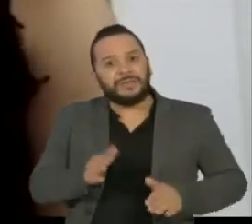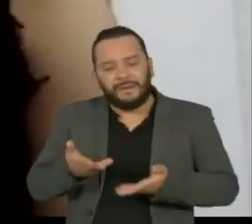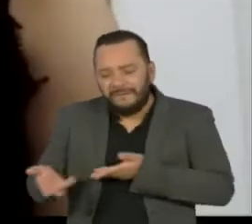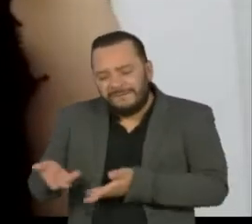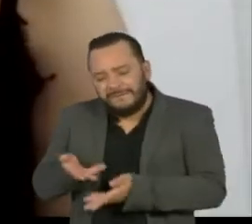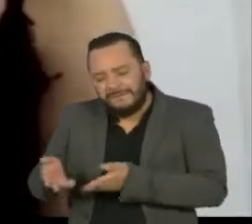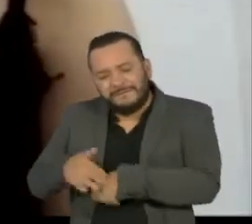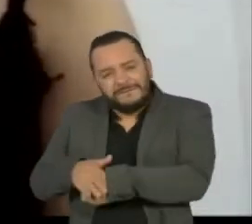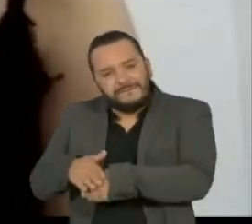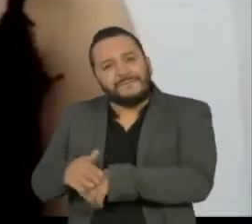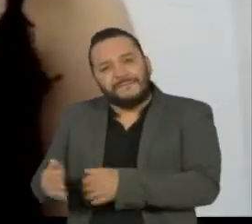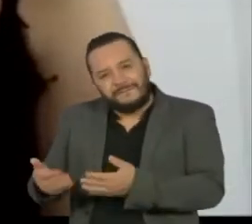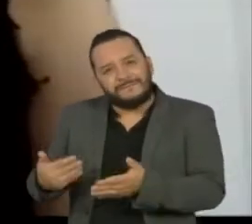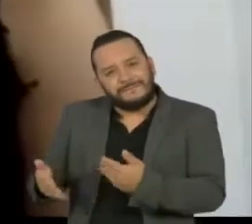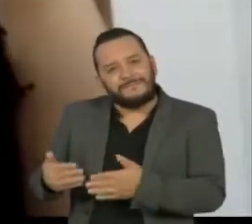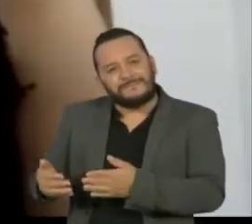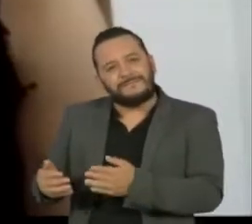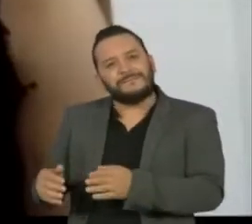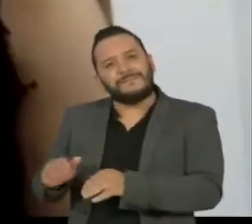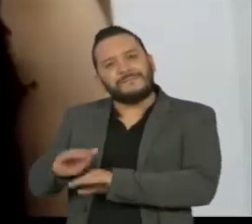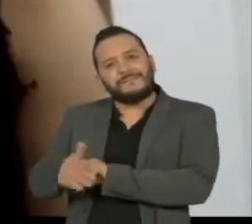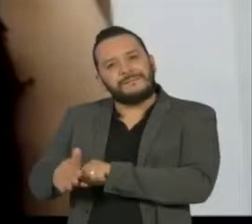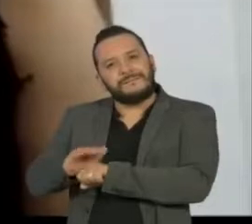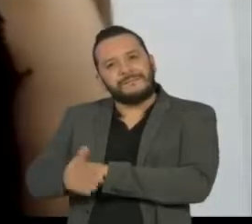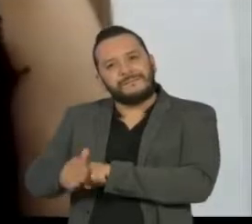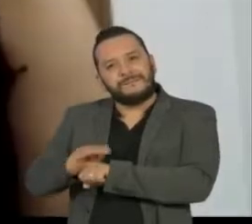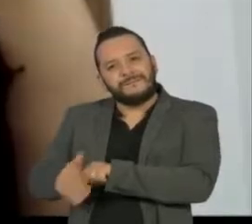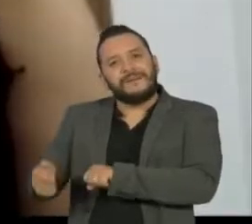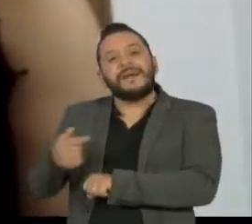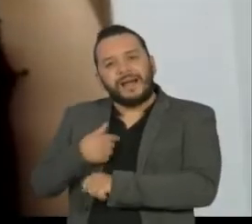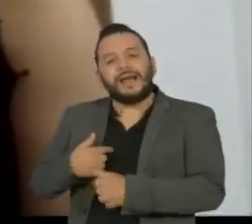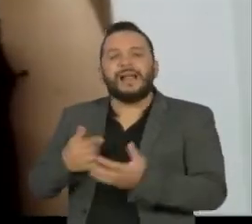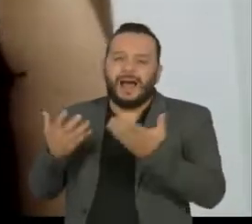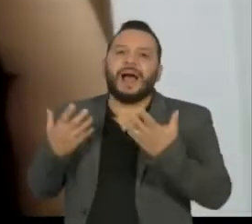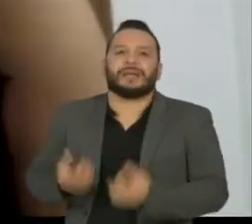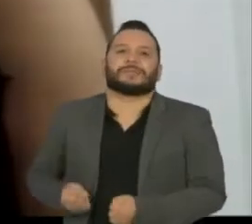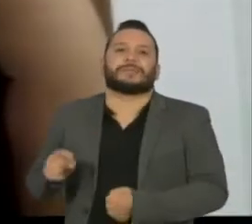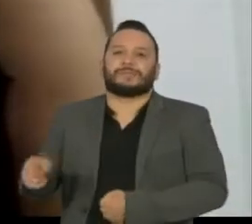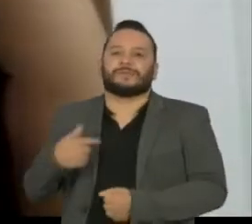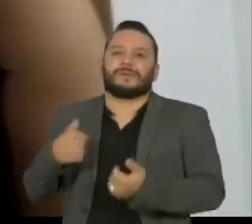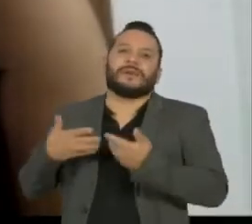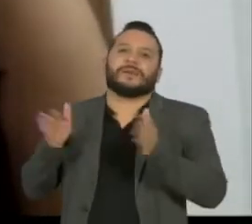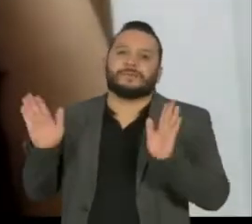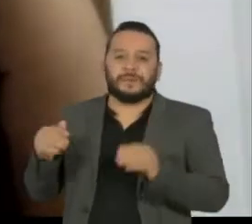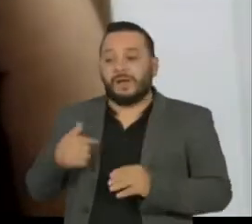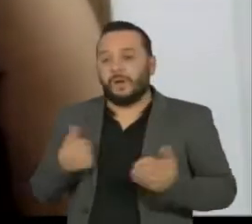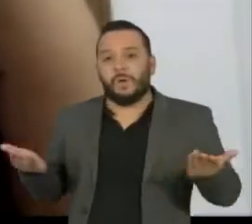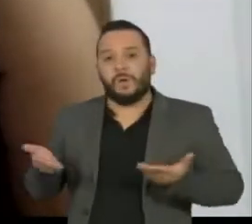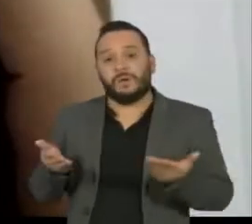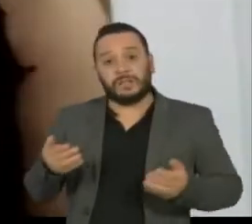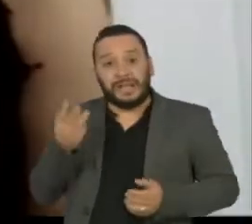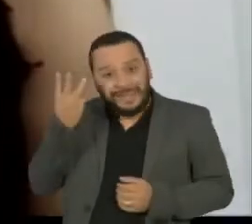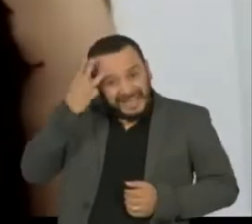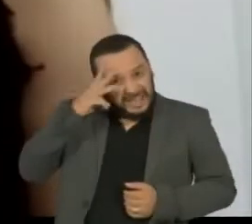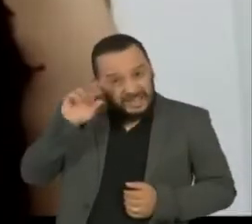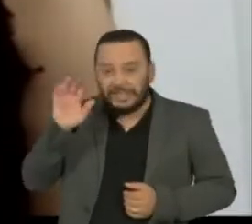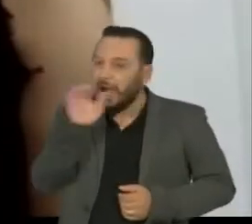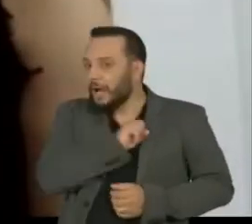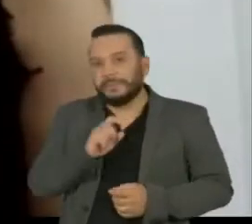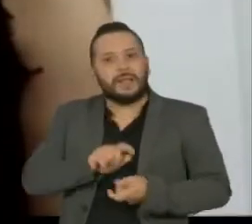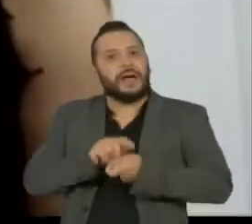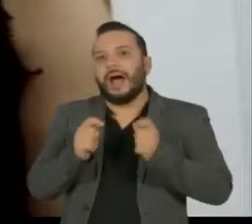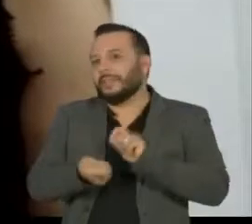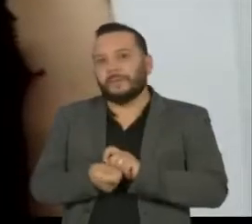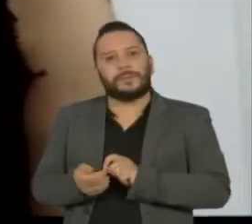essencial para ela conseguir aprender muito mais rápido as regras da casa. Por exemplo, levaram somente três dias para